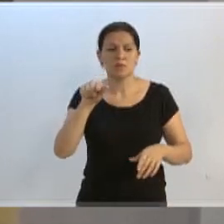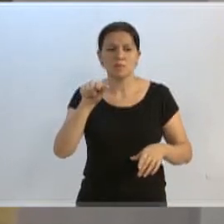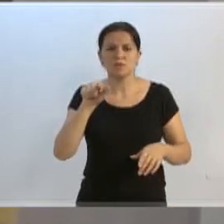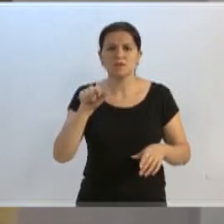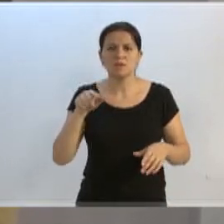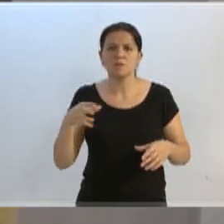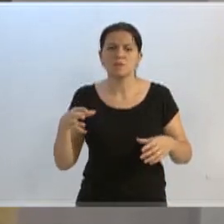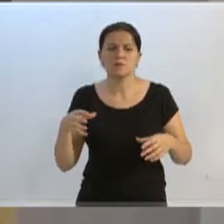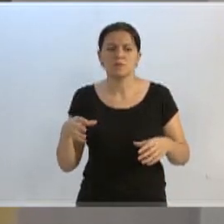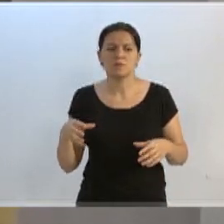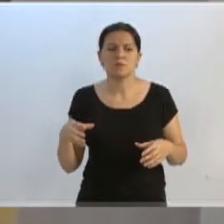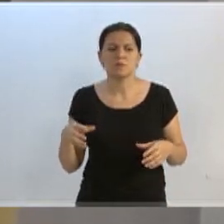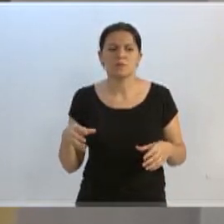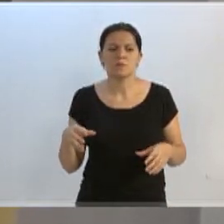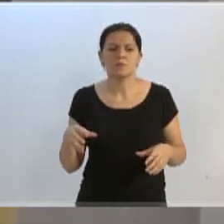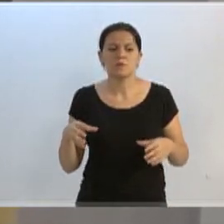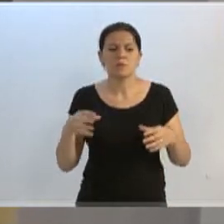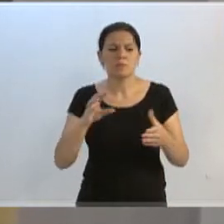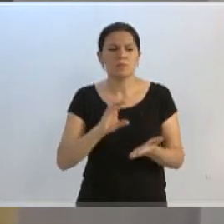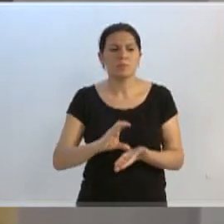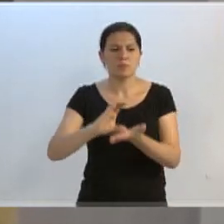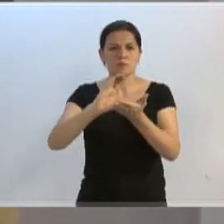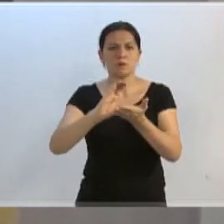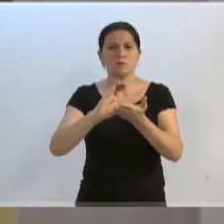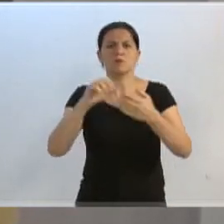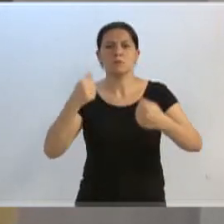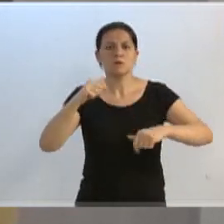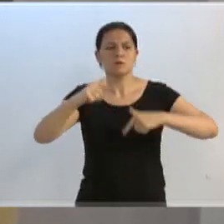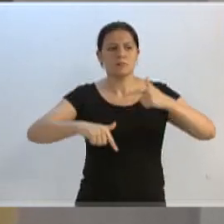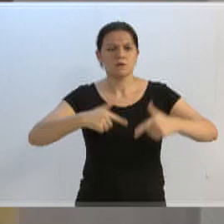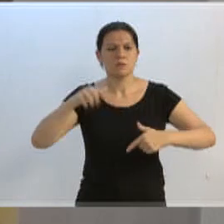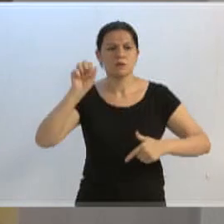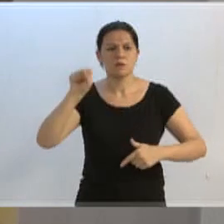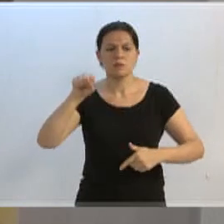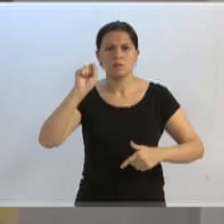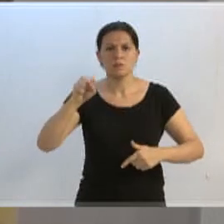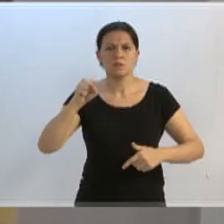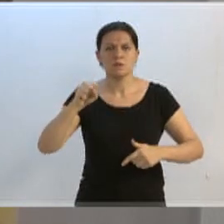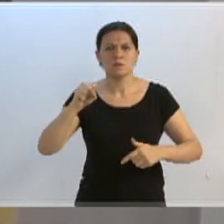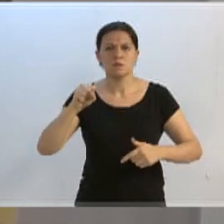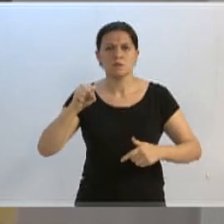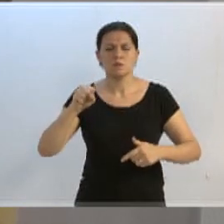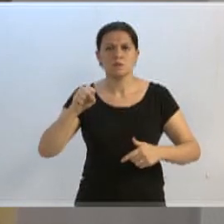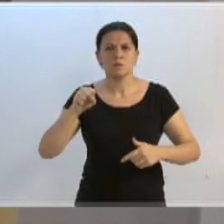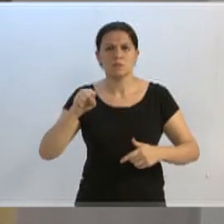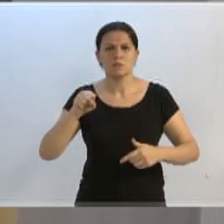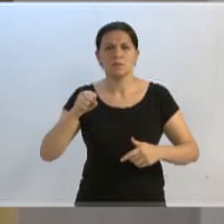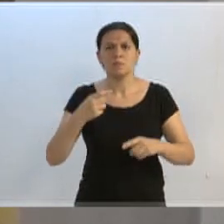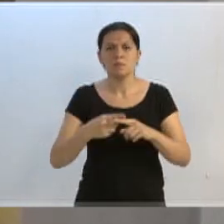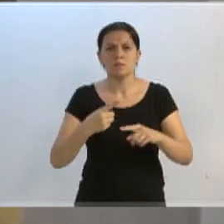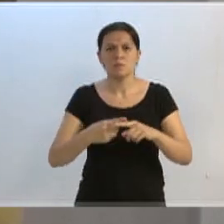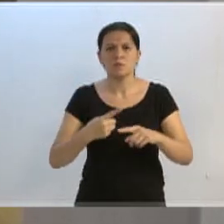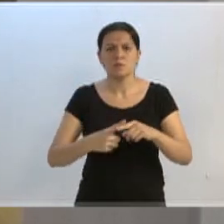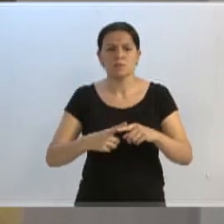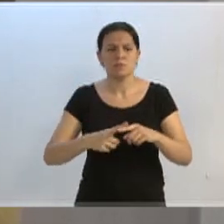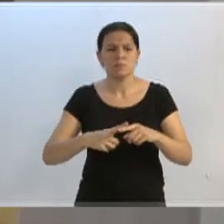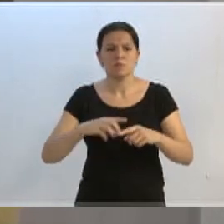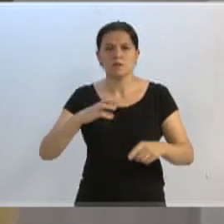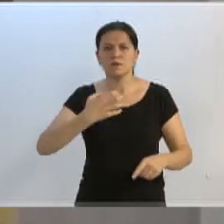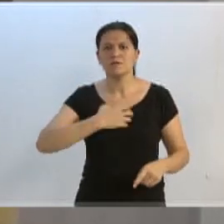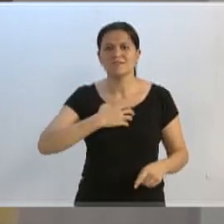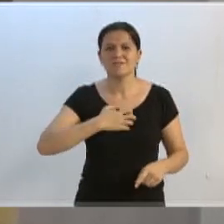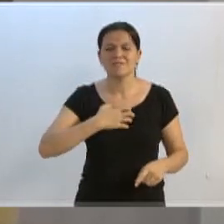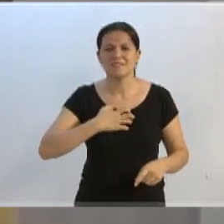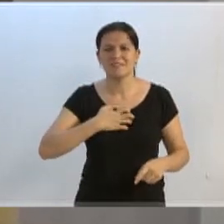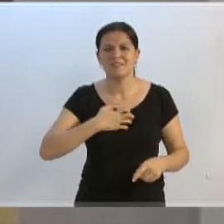trabalhar, sim, para o cidadão blumenauense. Vai levar esporro, sim, e aceita que dói menos. Esse é o meu jeito, porque aqui eu fui eleito como vereador e